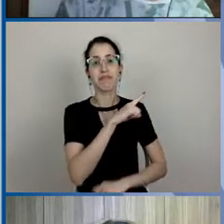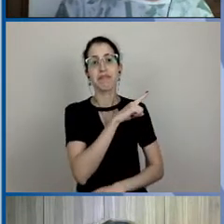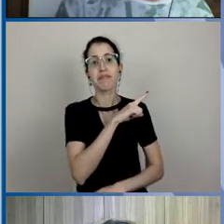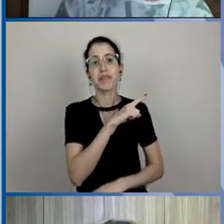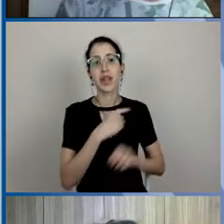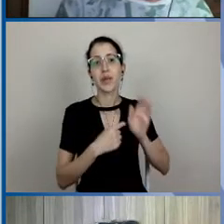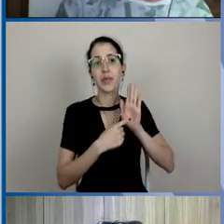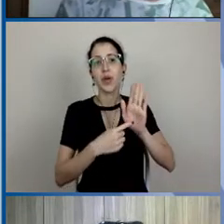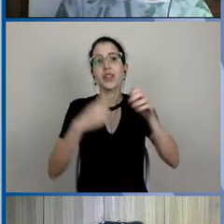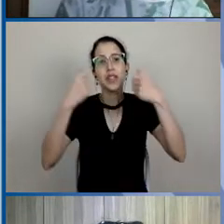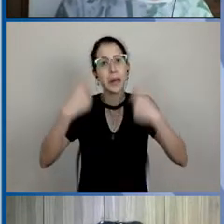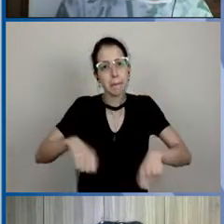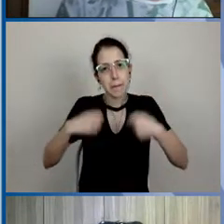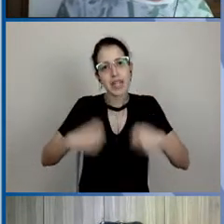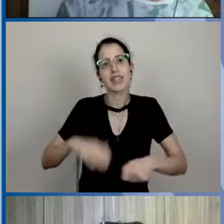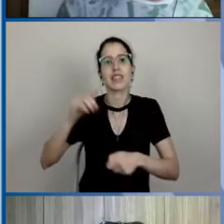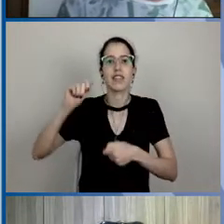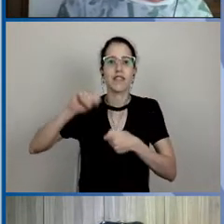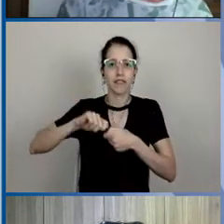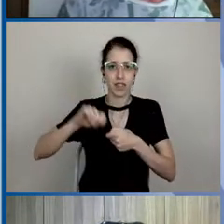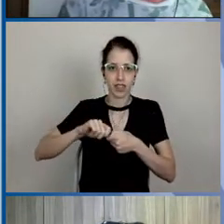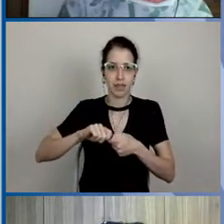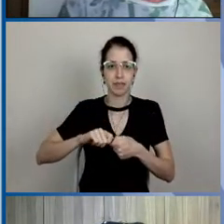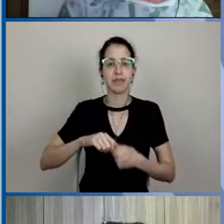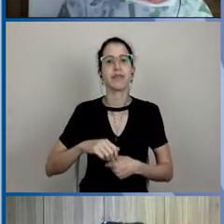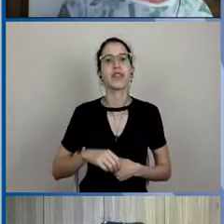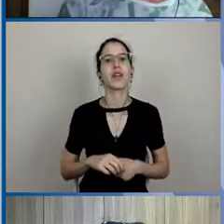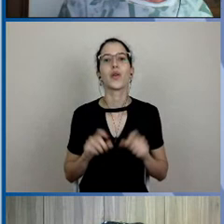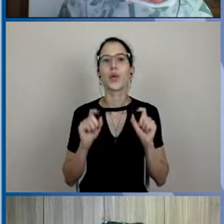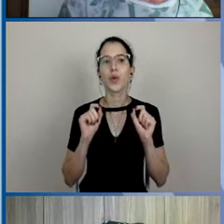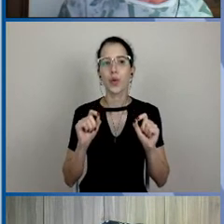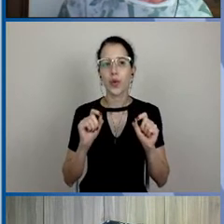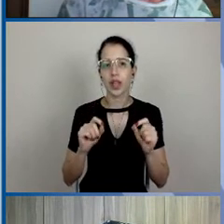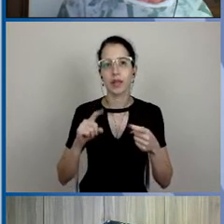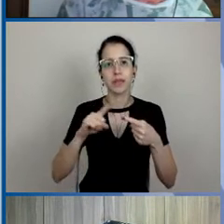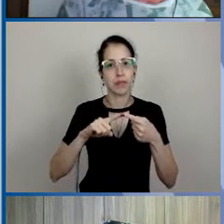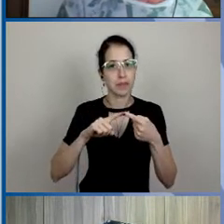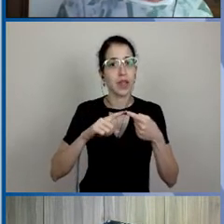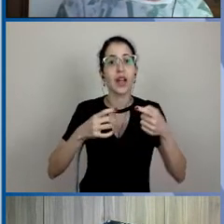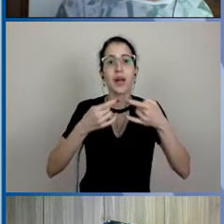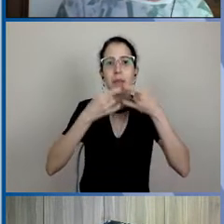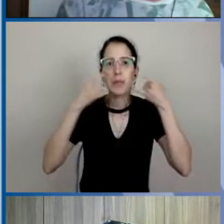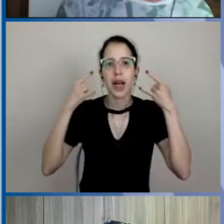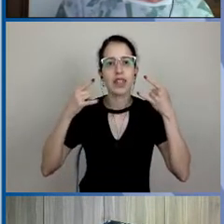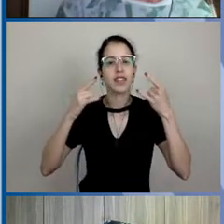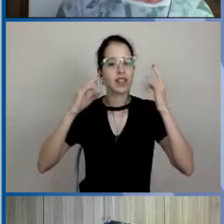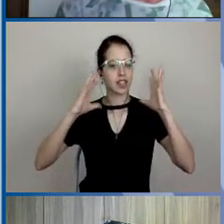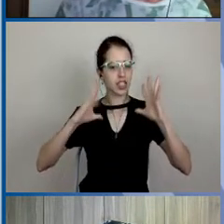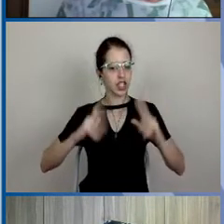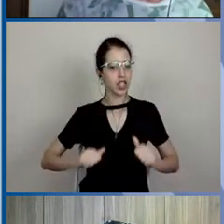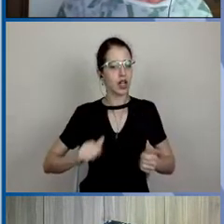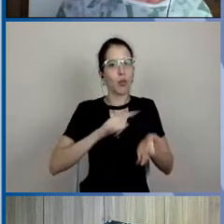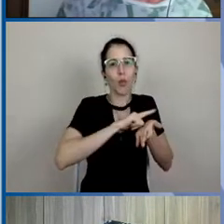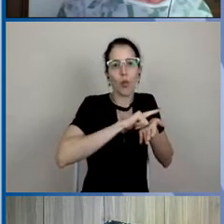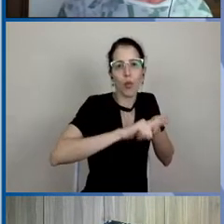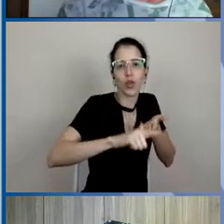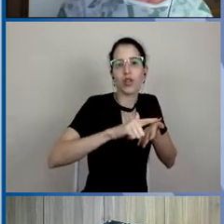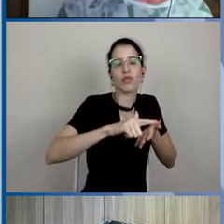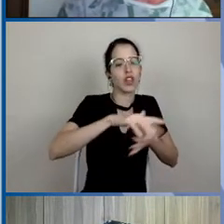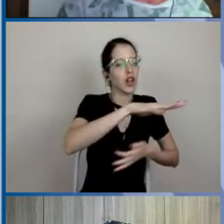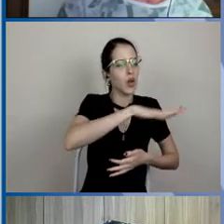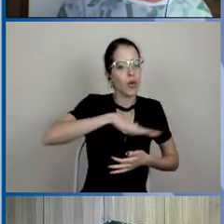Essas medidas que eu já mostrei. Então, nós vamos ter que garantir o uso de máscara e higiene em todos os ambientes da